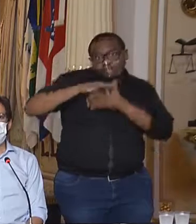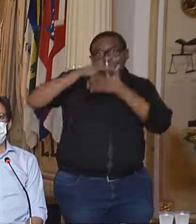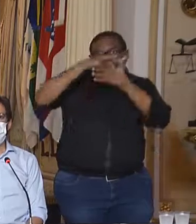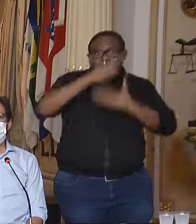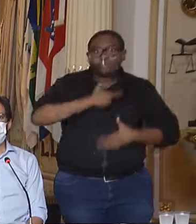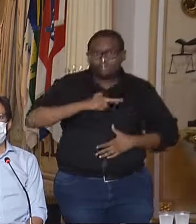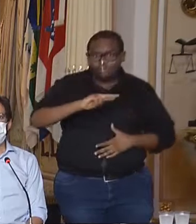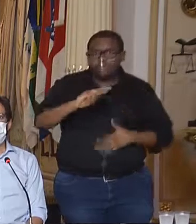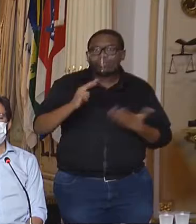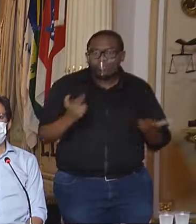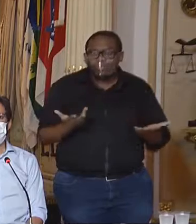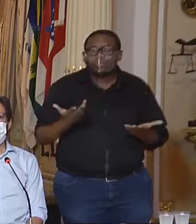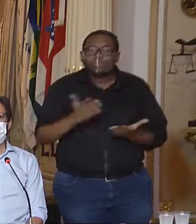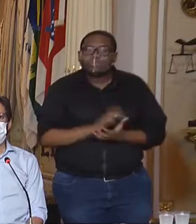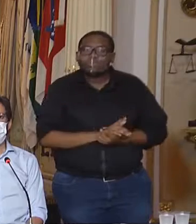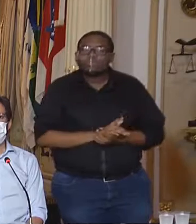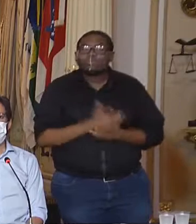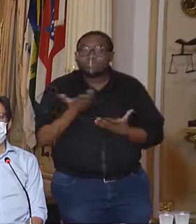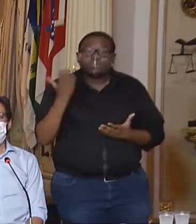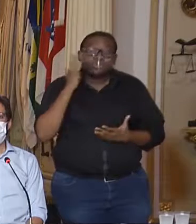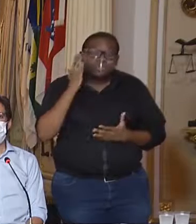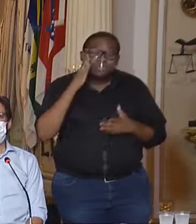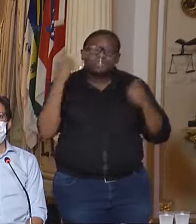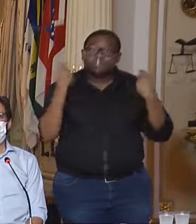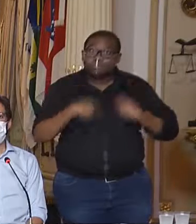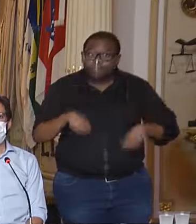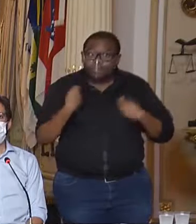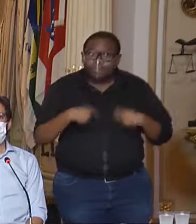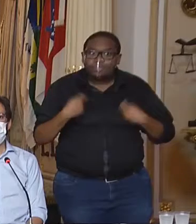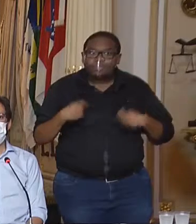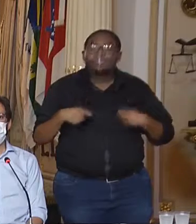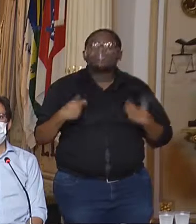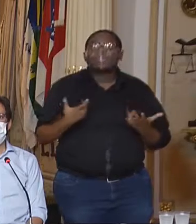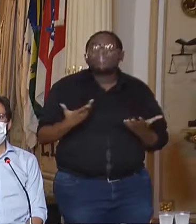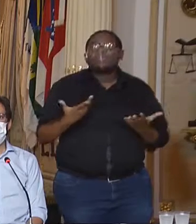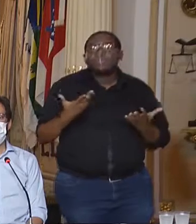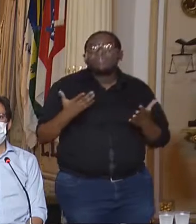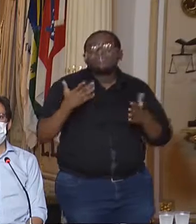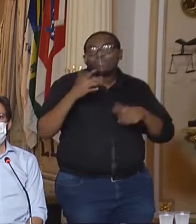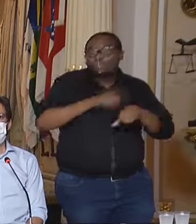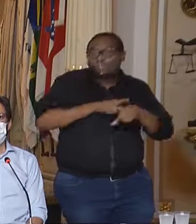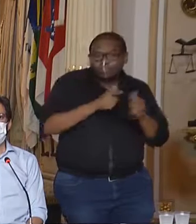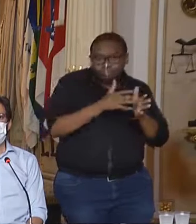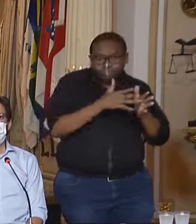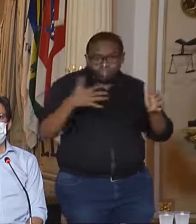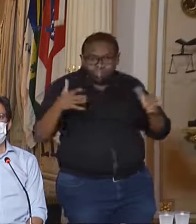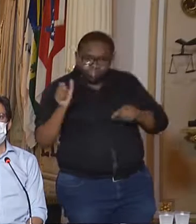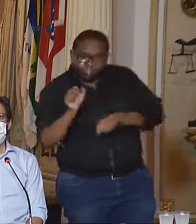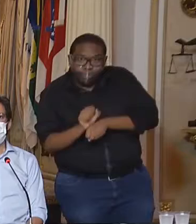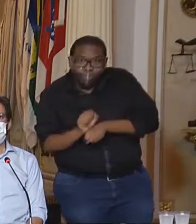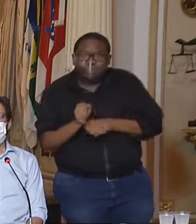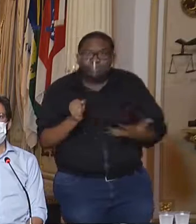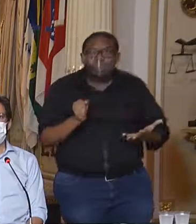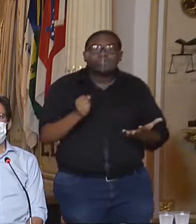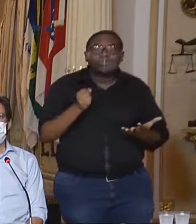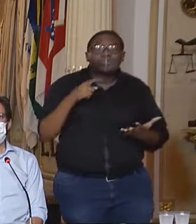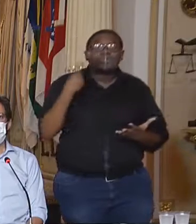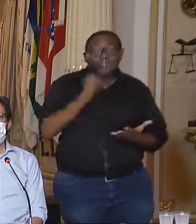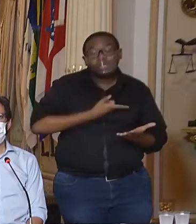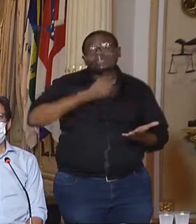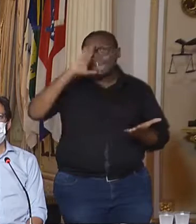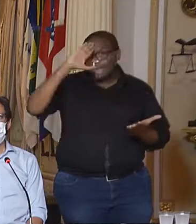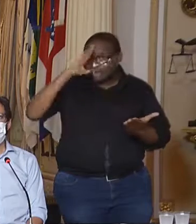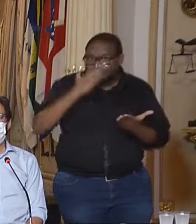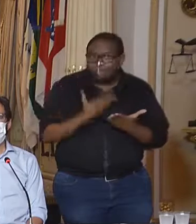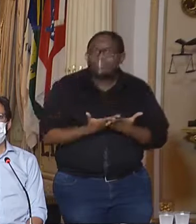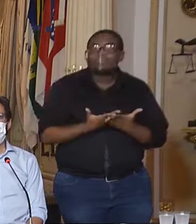entendimento da necessidade do encerramento das atividades por um tempo. Então, gente obviamente conta e acredita muito